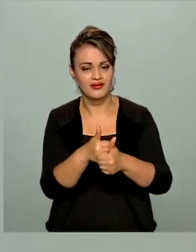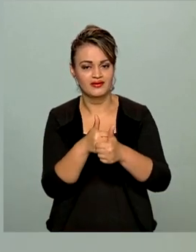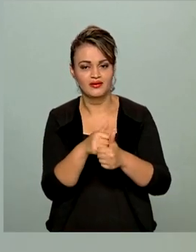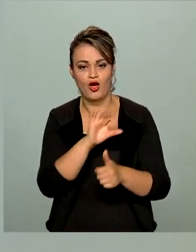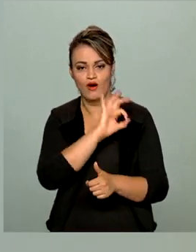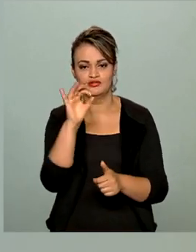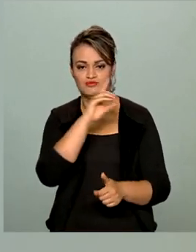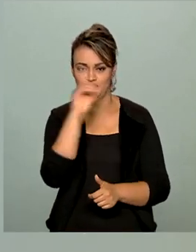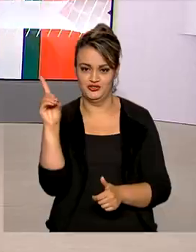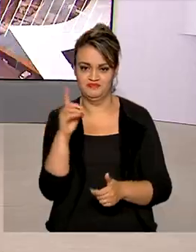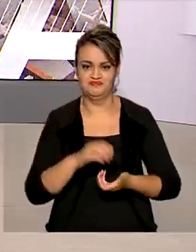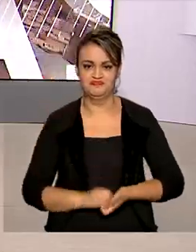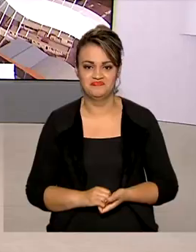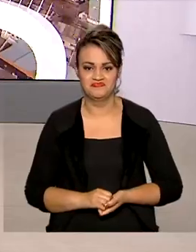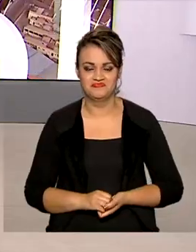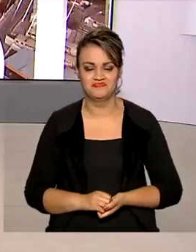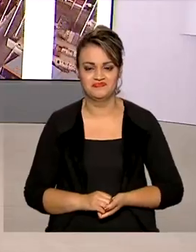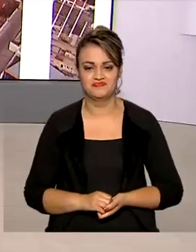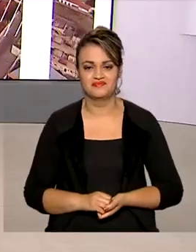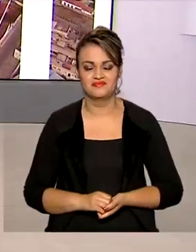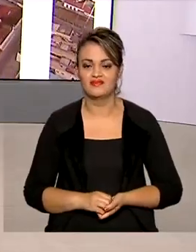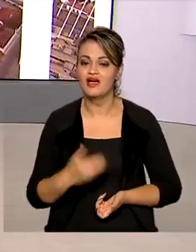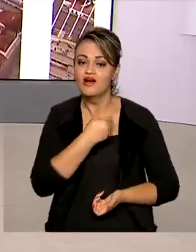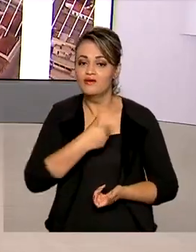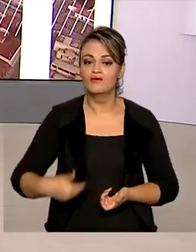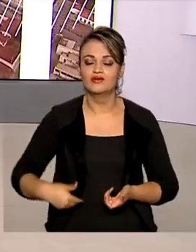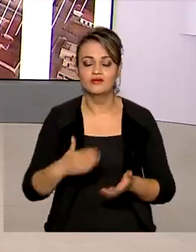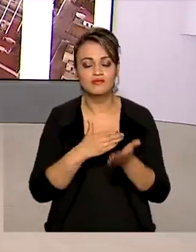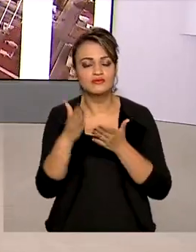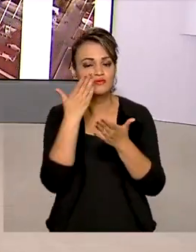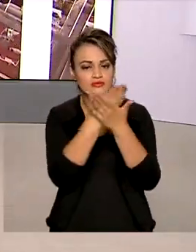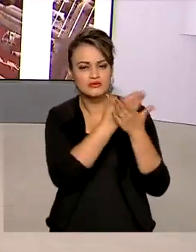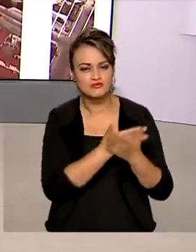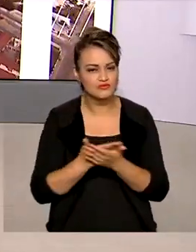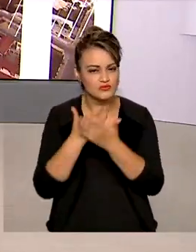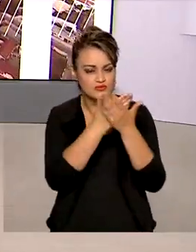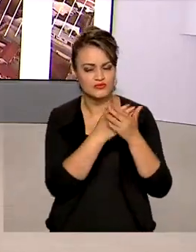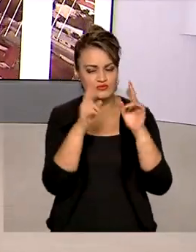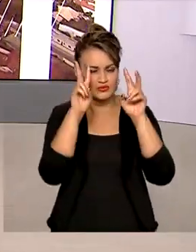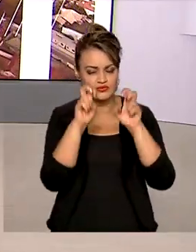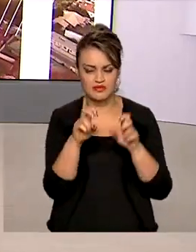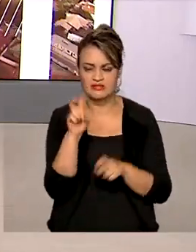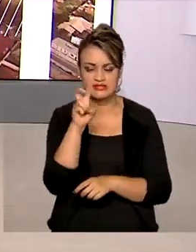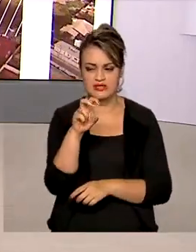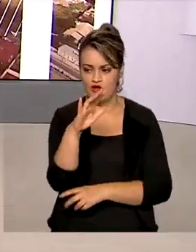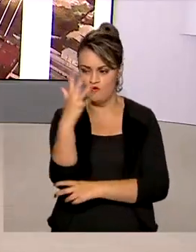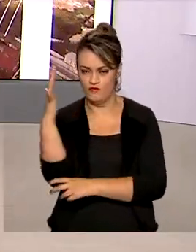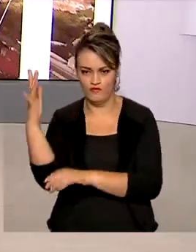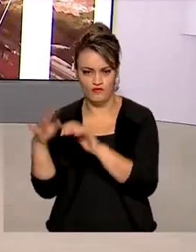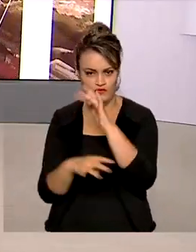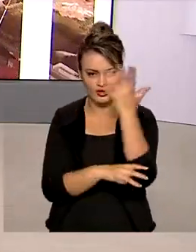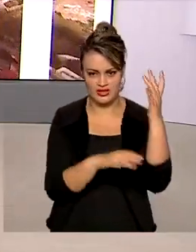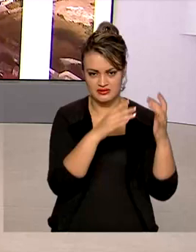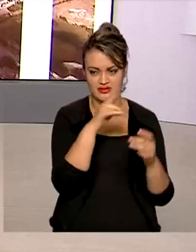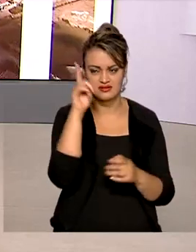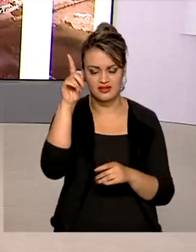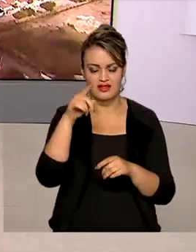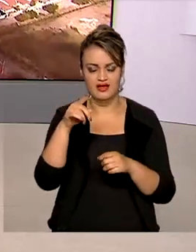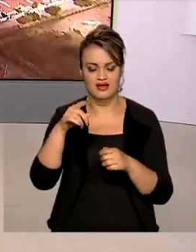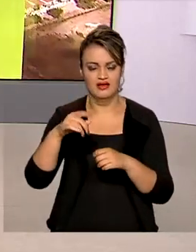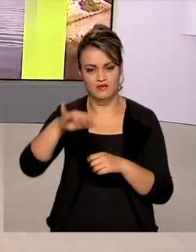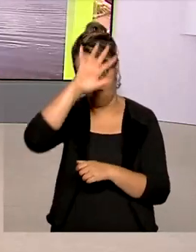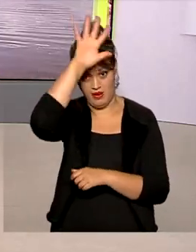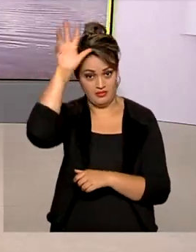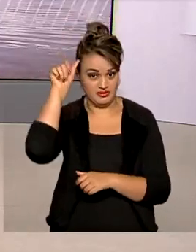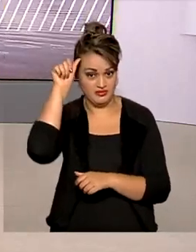e tenha um ótimo dia. O governo iniciou os estudos de concessão de cinco florestas públicas federais no Amazonas.